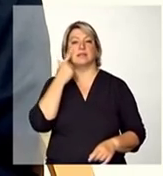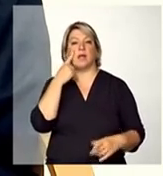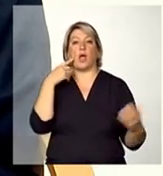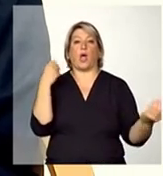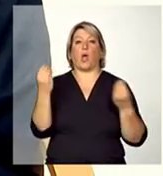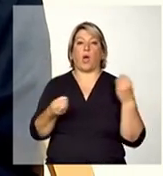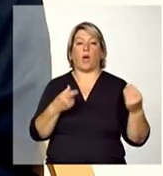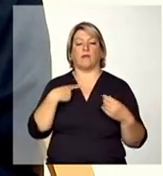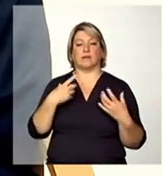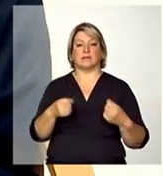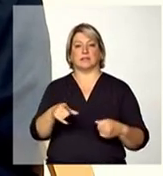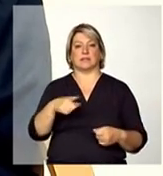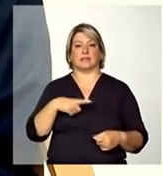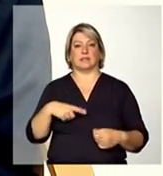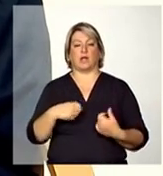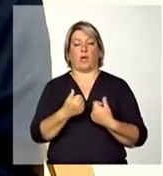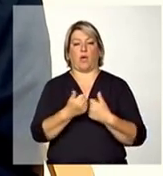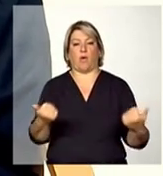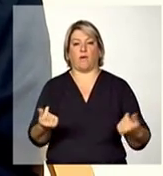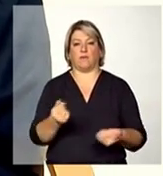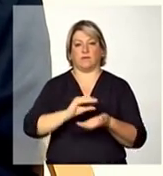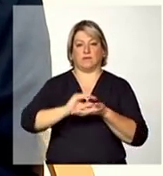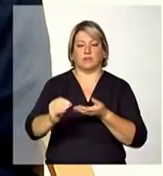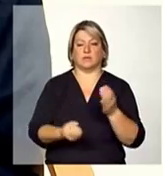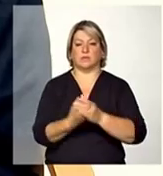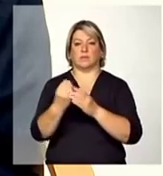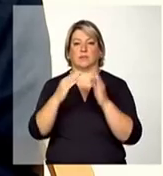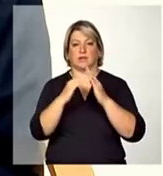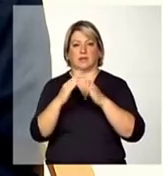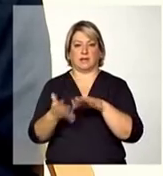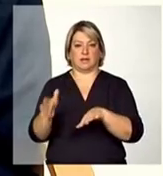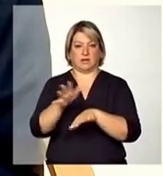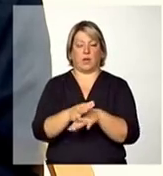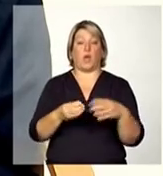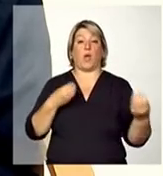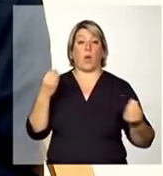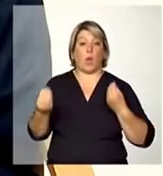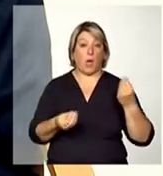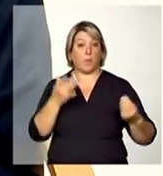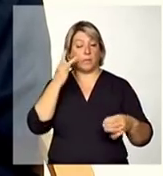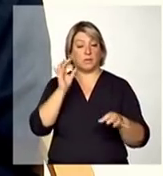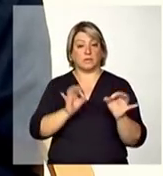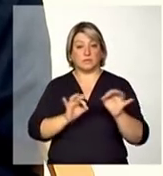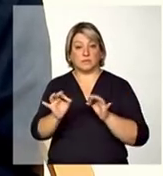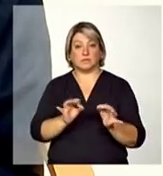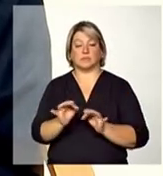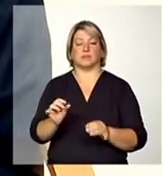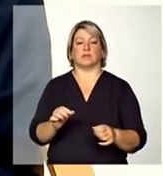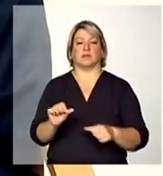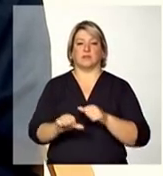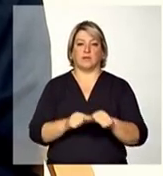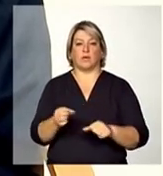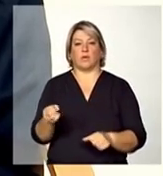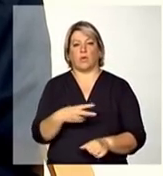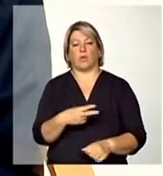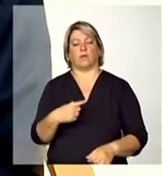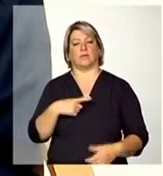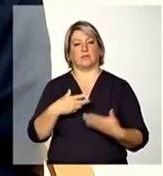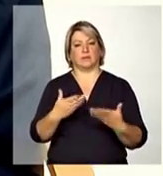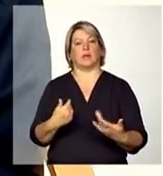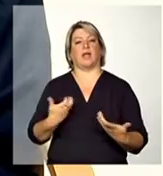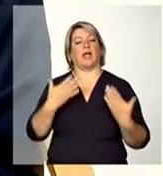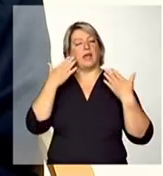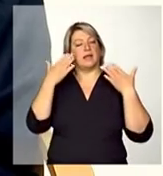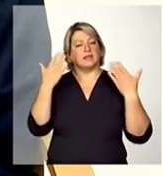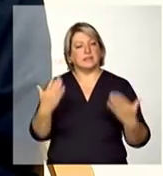cofinanciamento federal para a implantação das residências inclusivas como sendo uma estratégia de reordenamento quero muito agradecer e